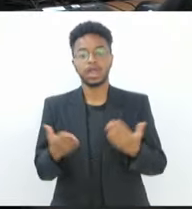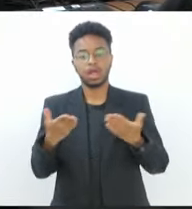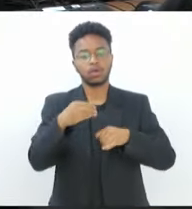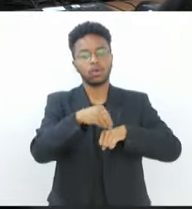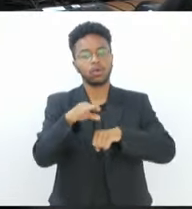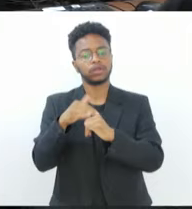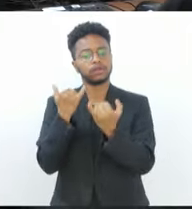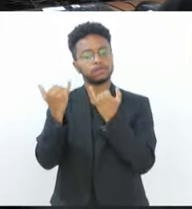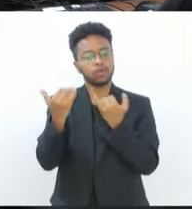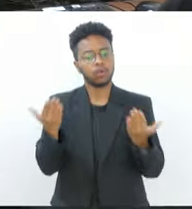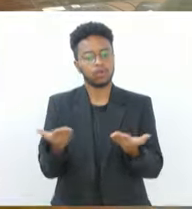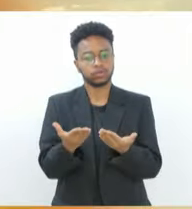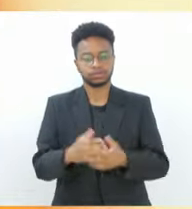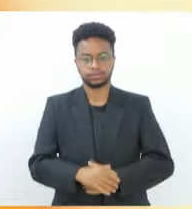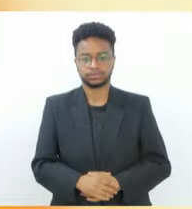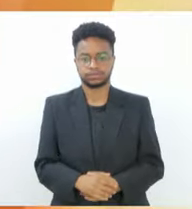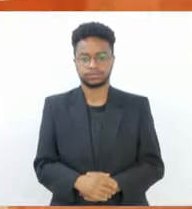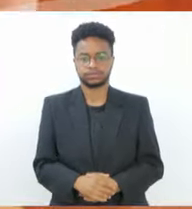giro de notícias de hoje.